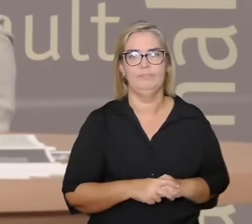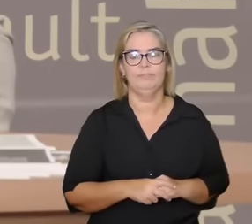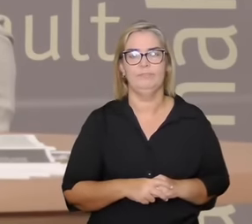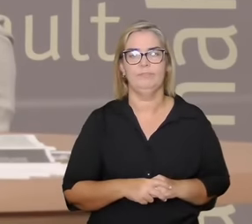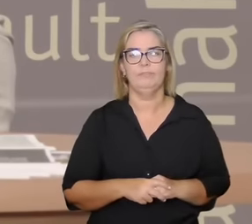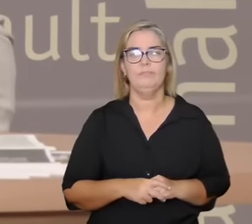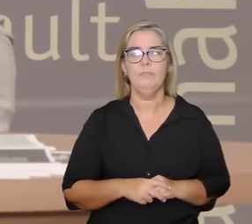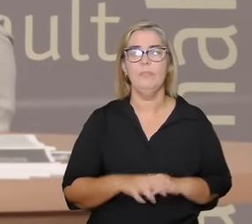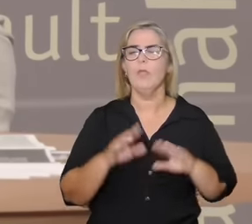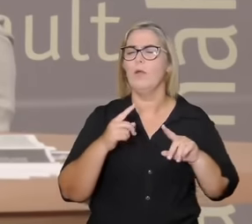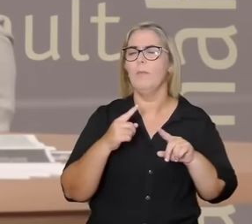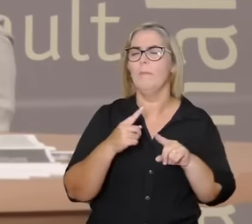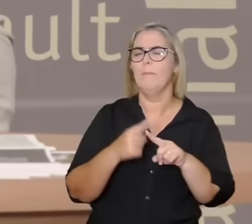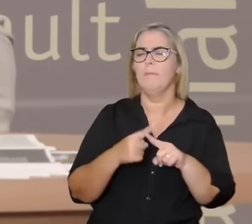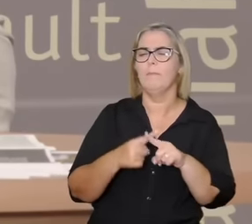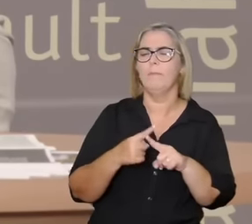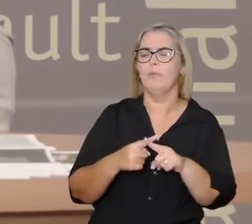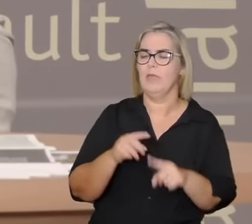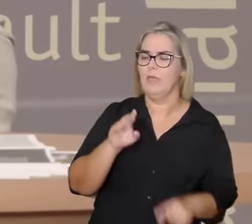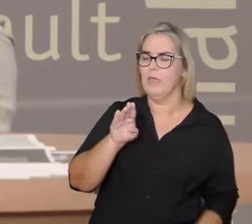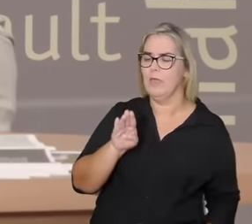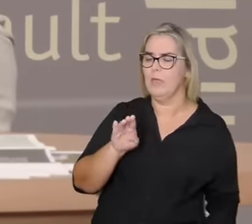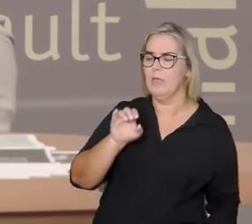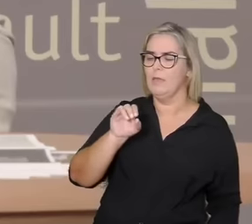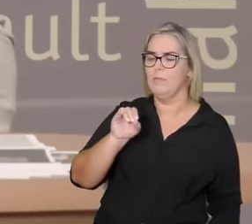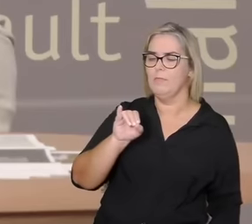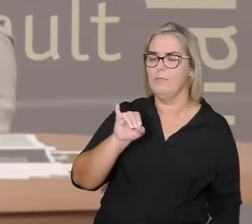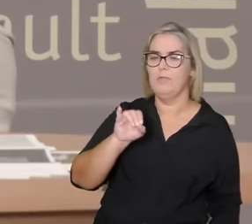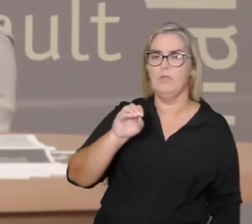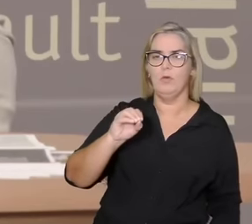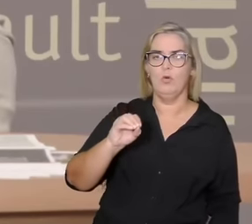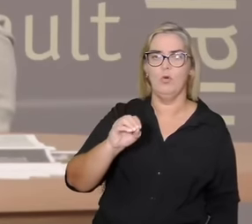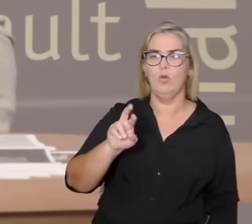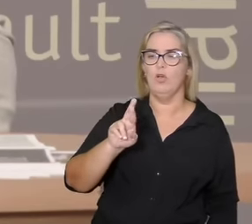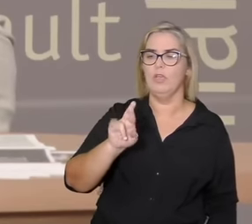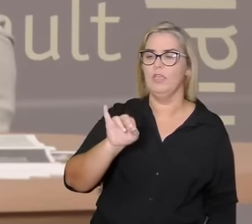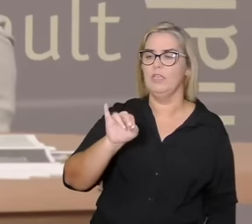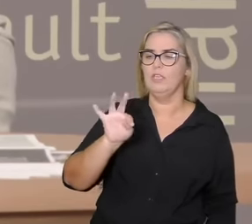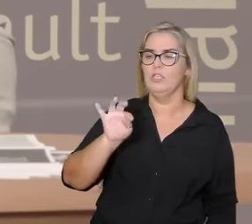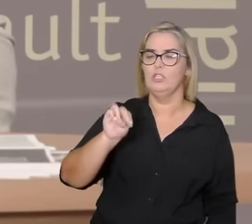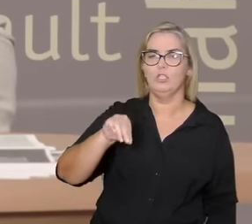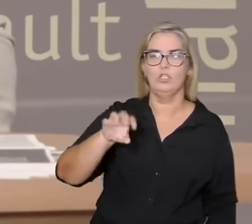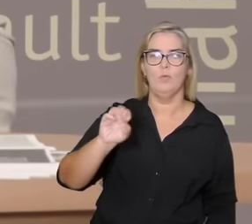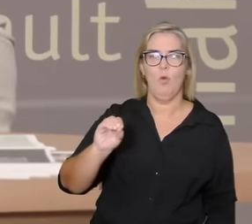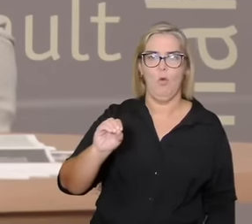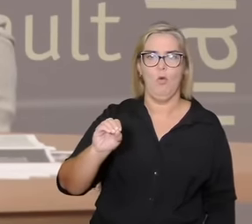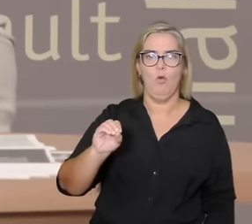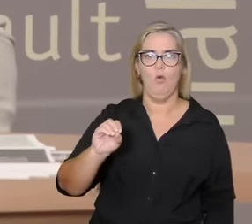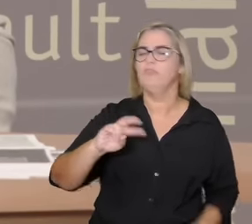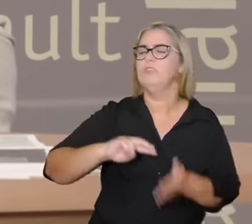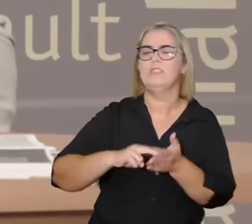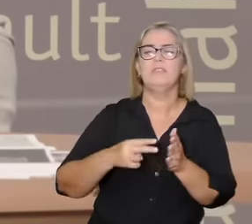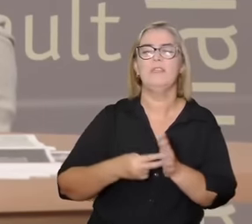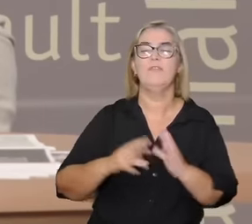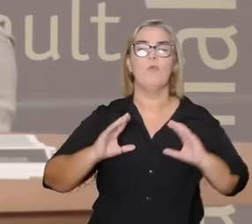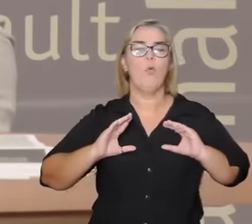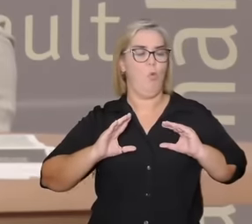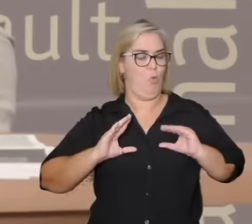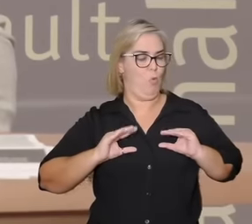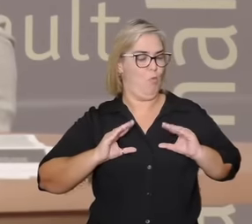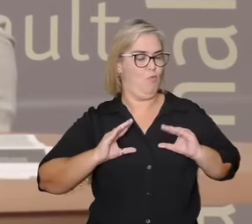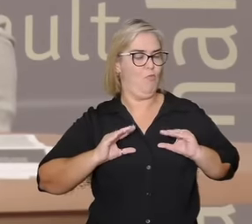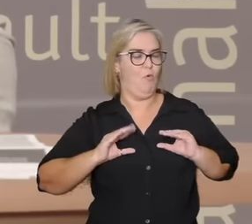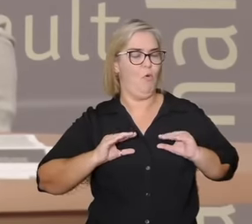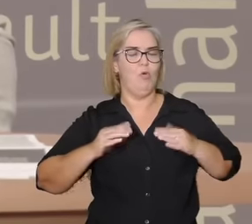porque o biorritmo tem relação direta com estabelecimento do conforto estabelecimento do